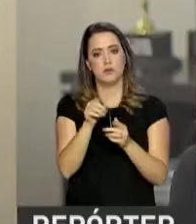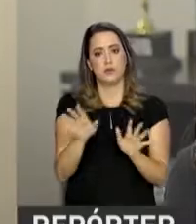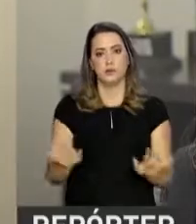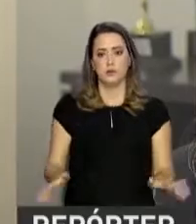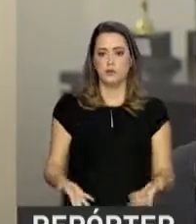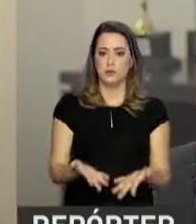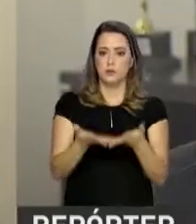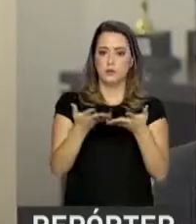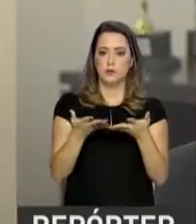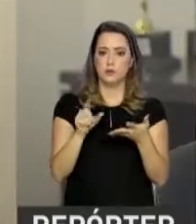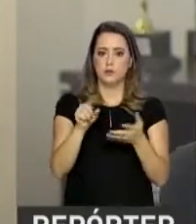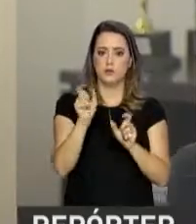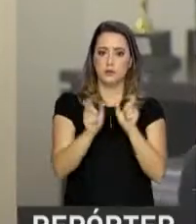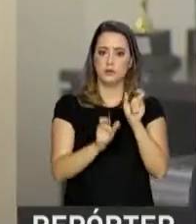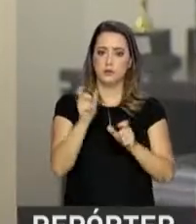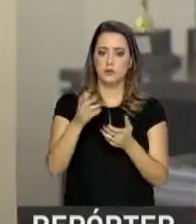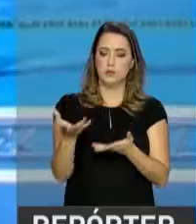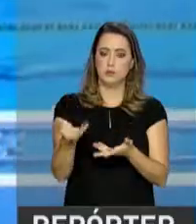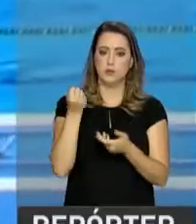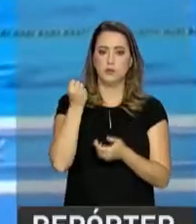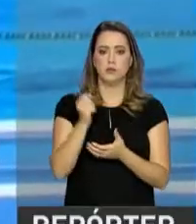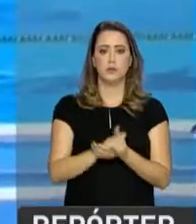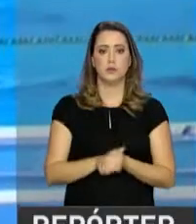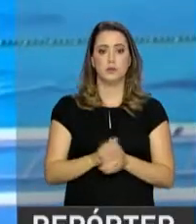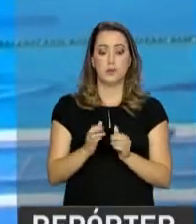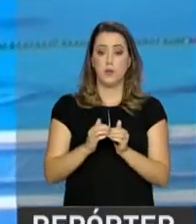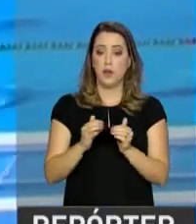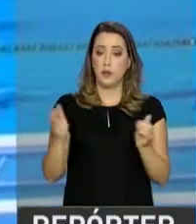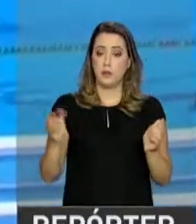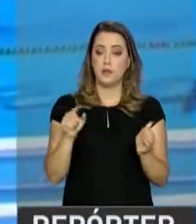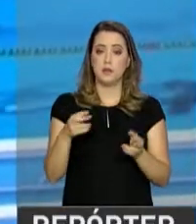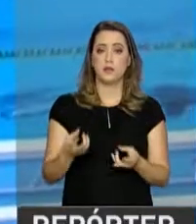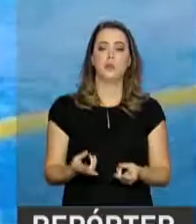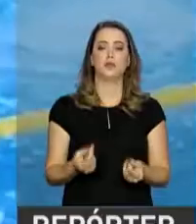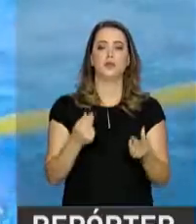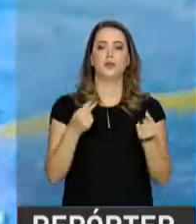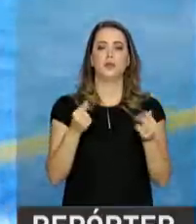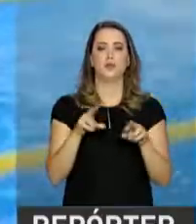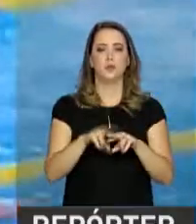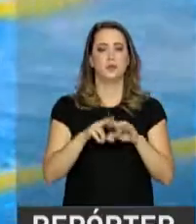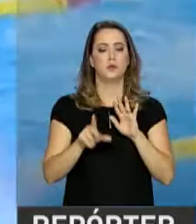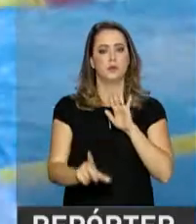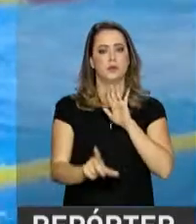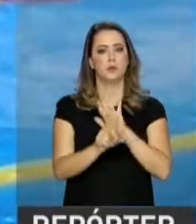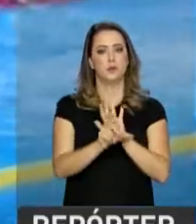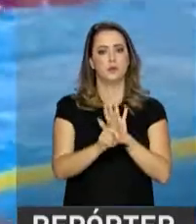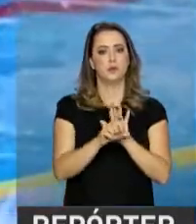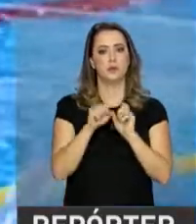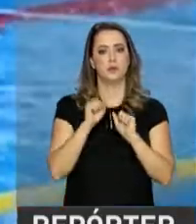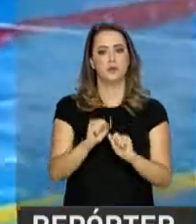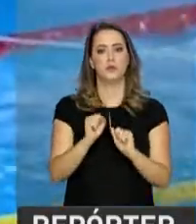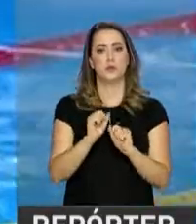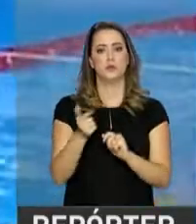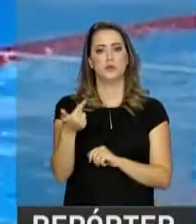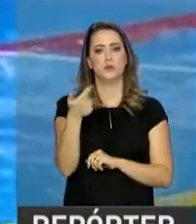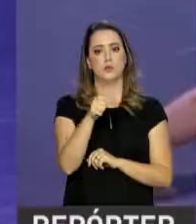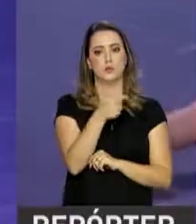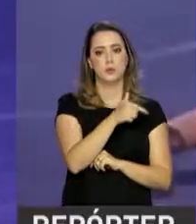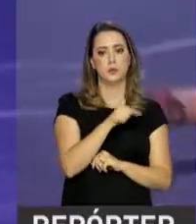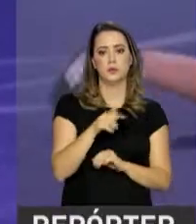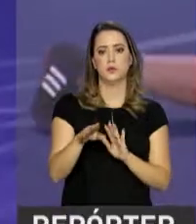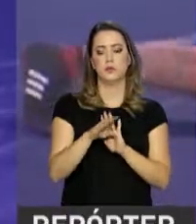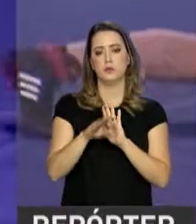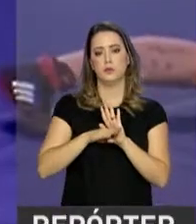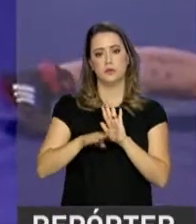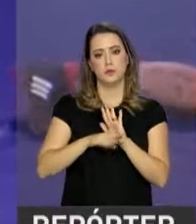um impulso para os beneficiados. A ampliação de recursos por meio da lei vai permitir que outros projetos